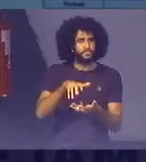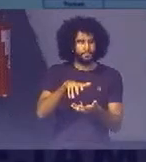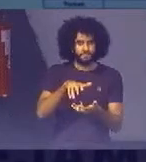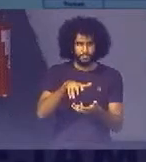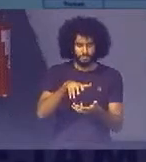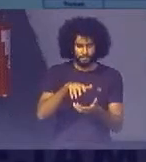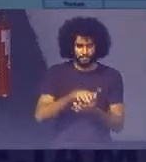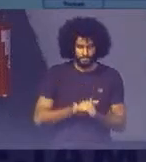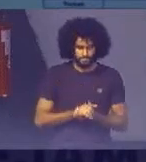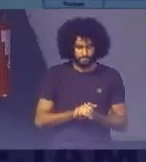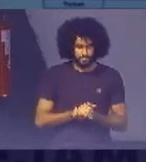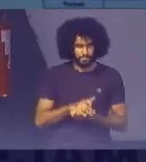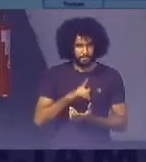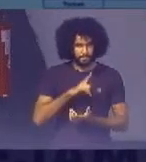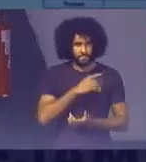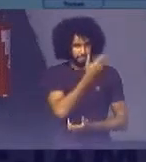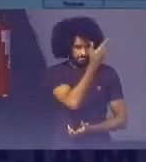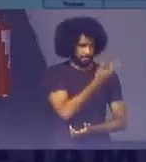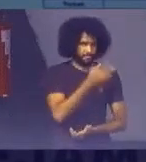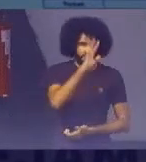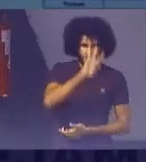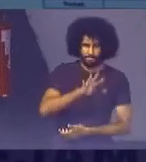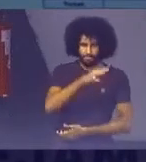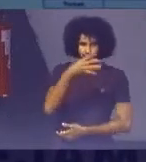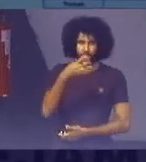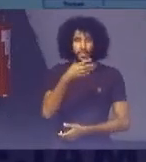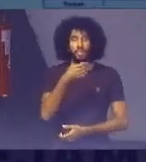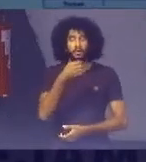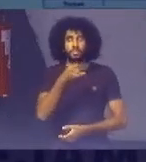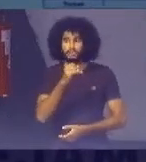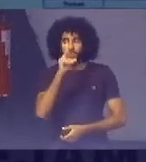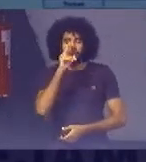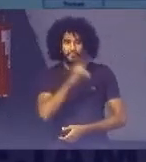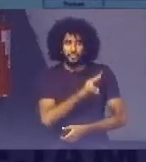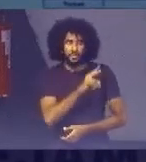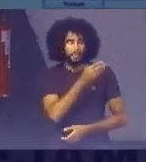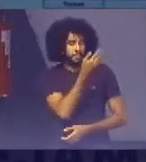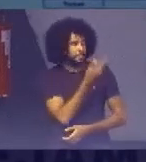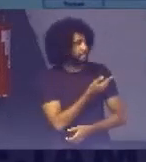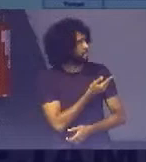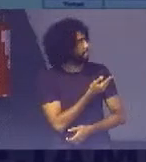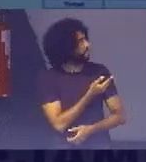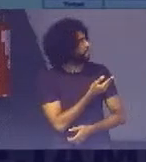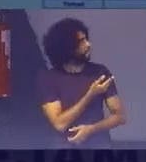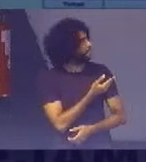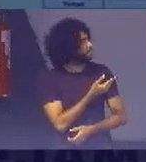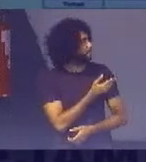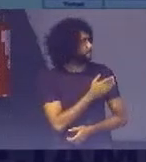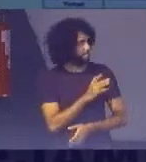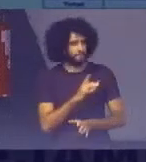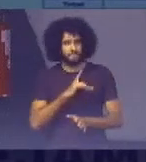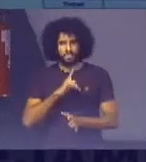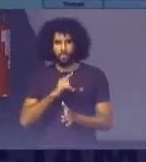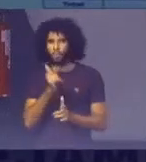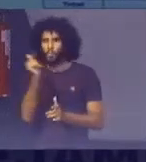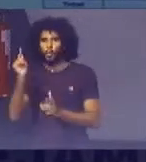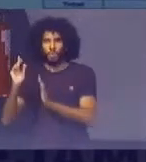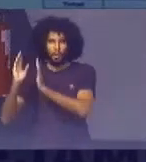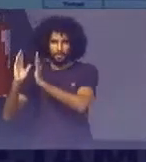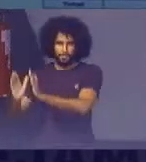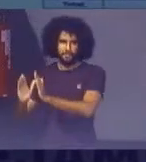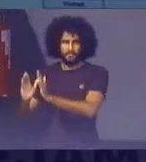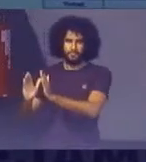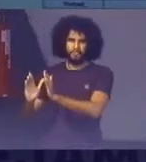Eu tenho Eu Esse quadro Então se a gente Olhar Aqui Sim Uma outra etapa Após a discussão No âmbito